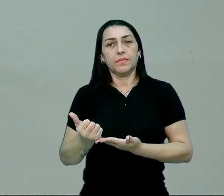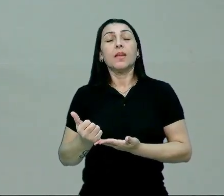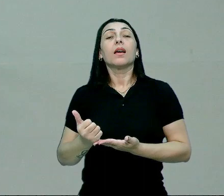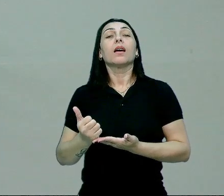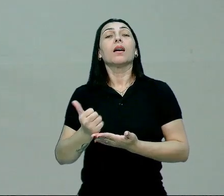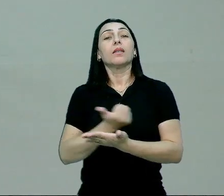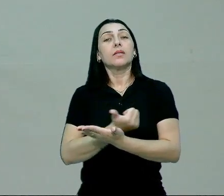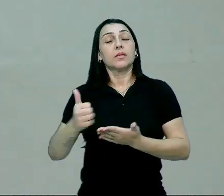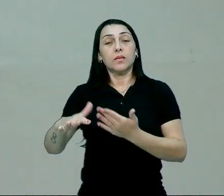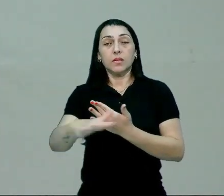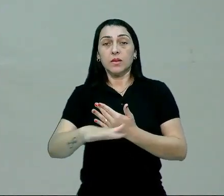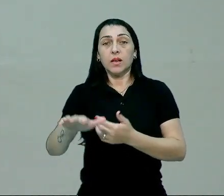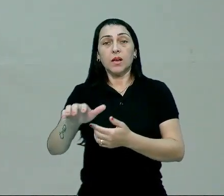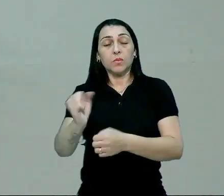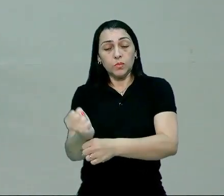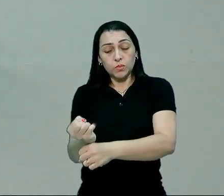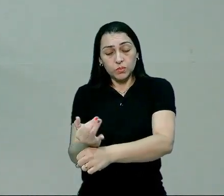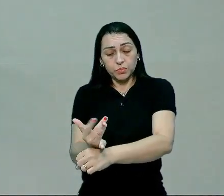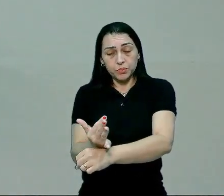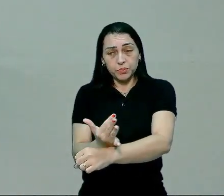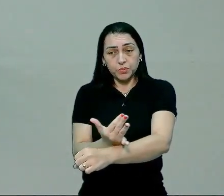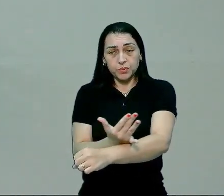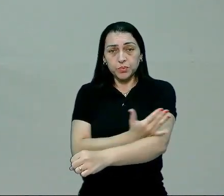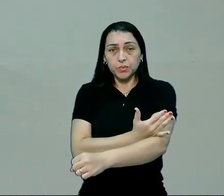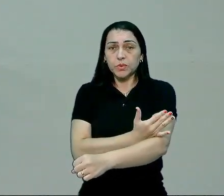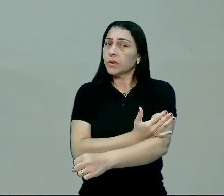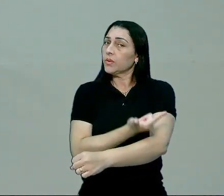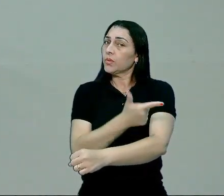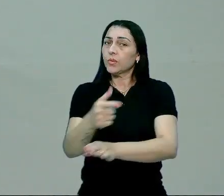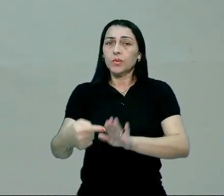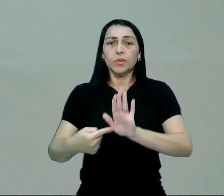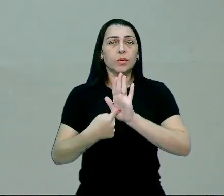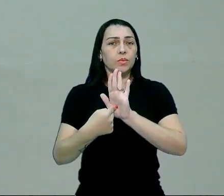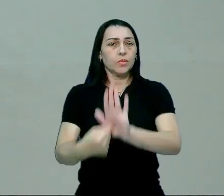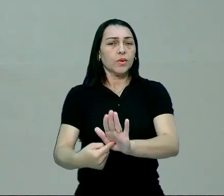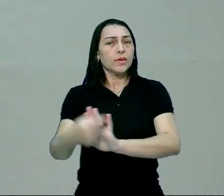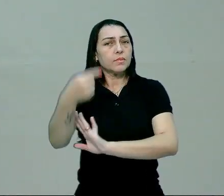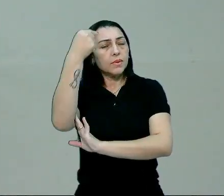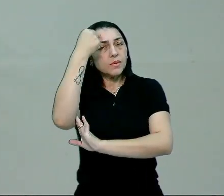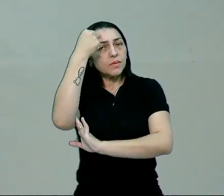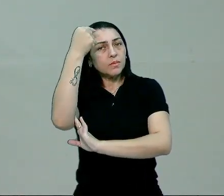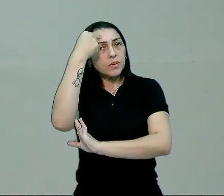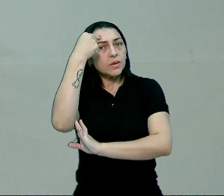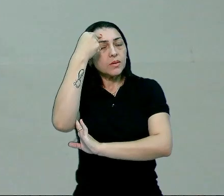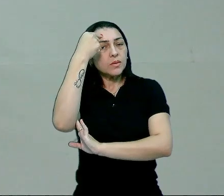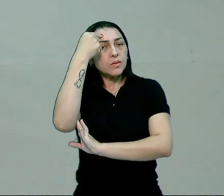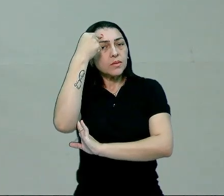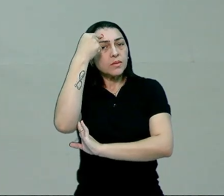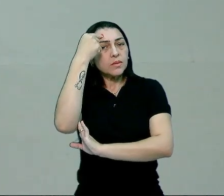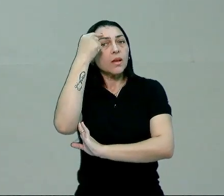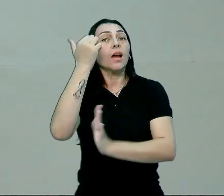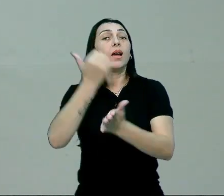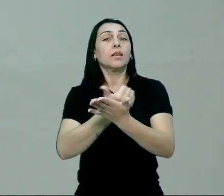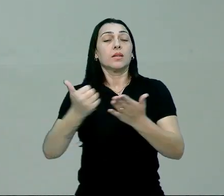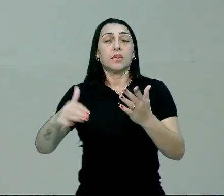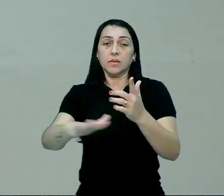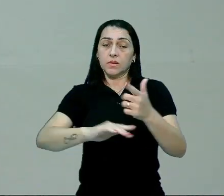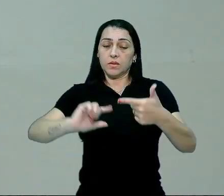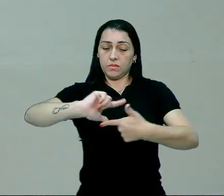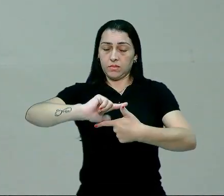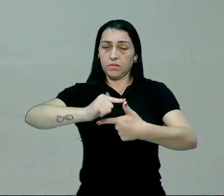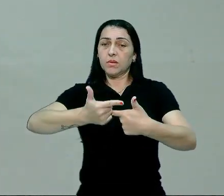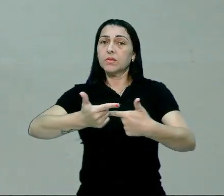ação social afetiva, ela não apresenta essa reflexão. A ação social